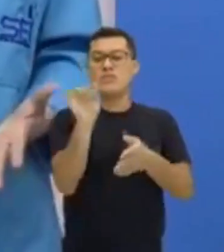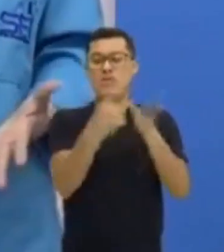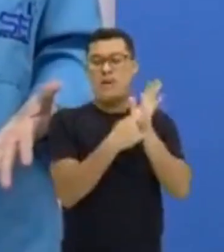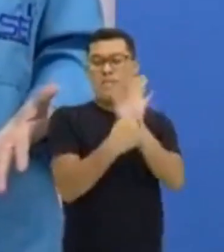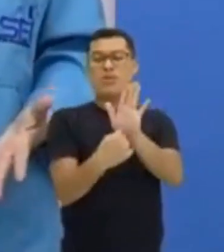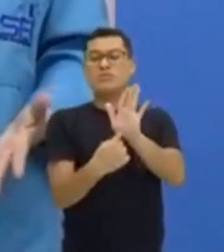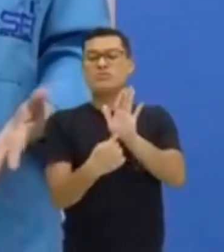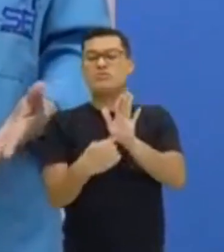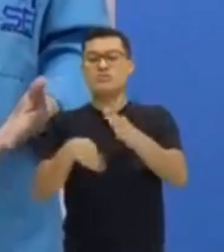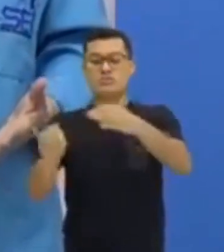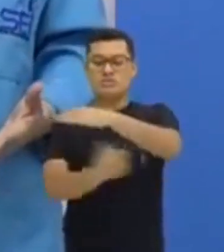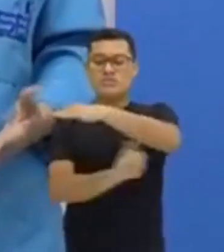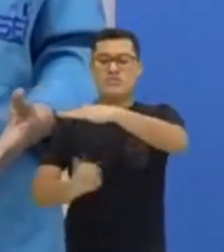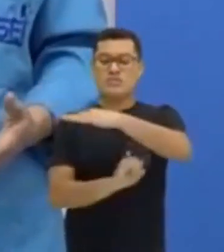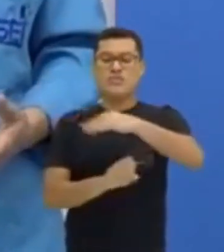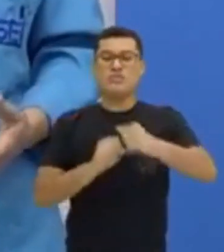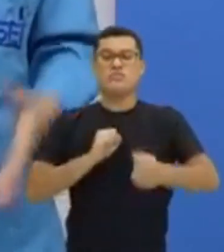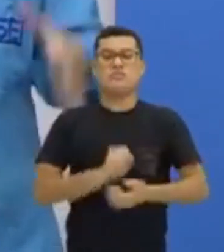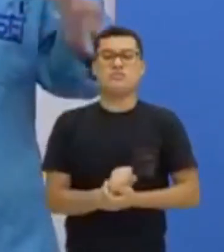de uma maneira informal.